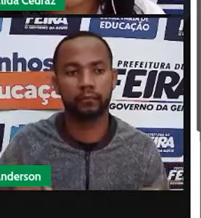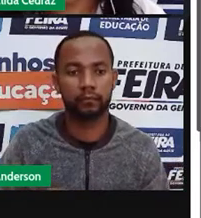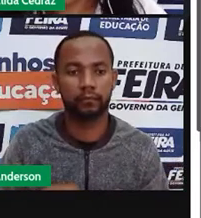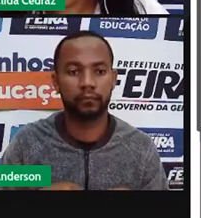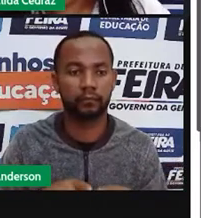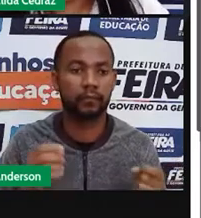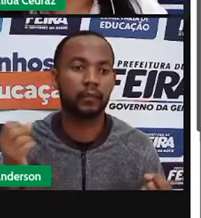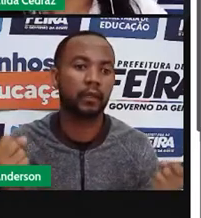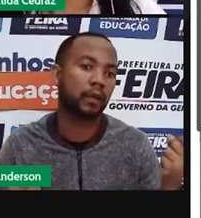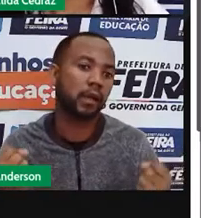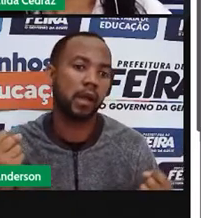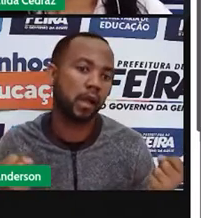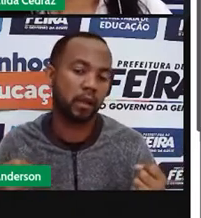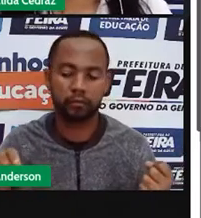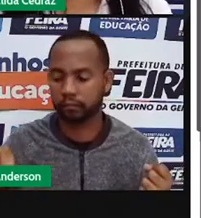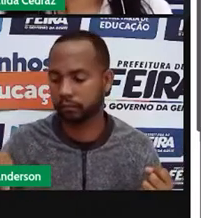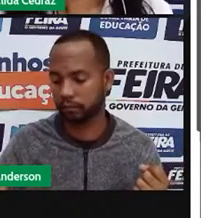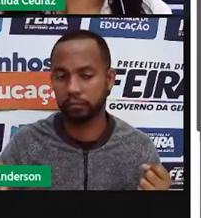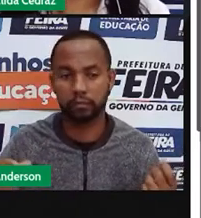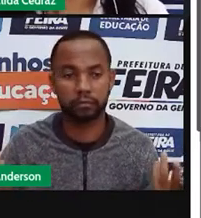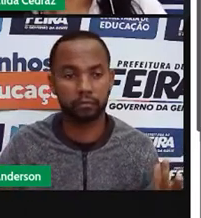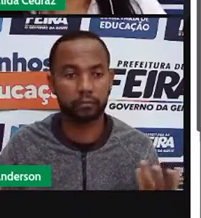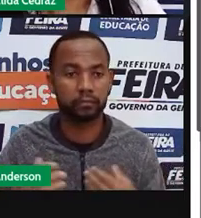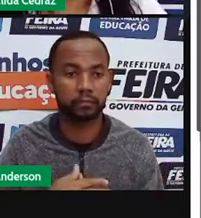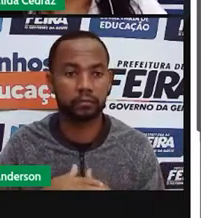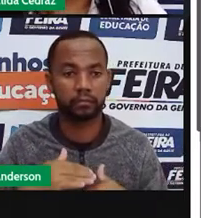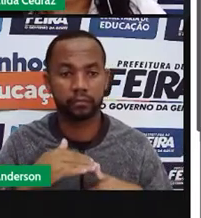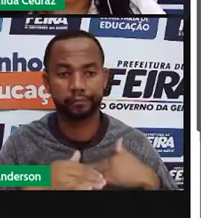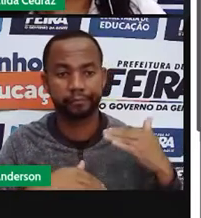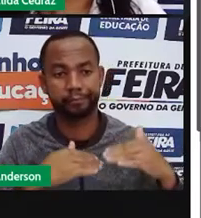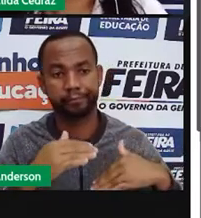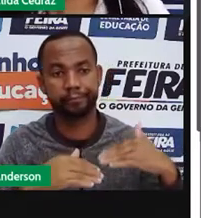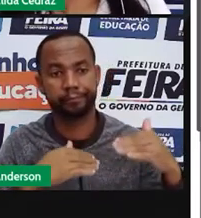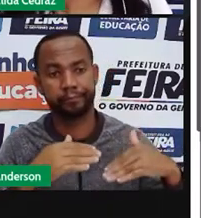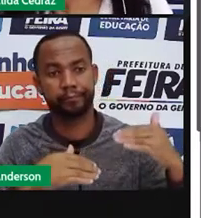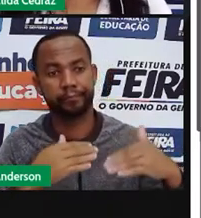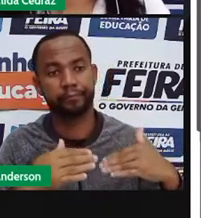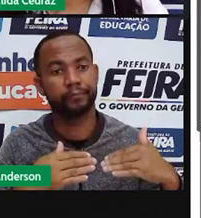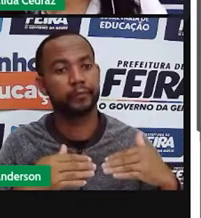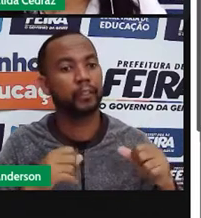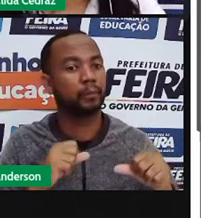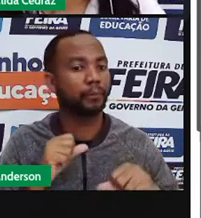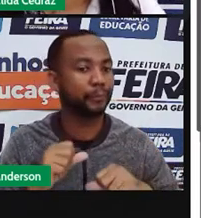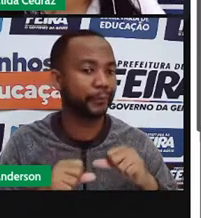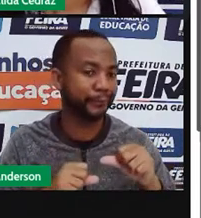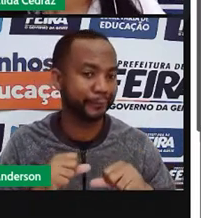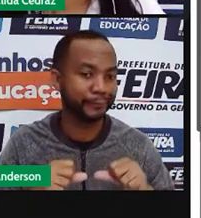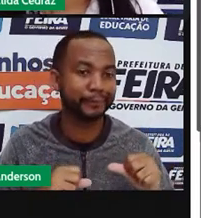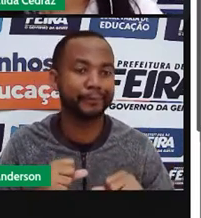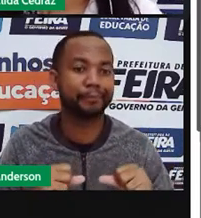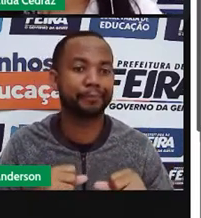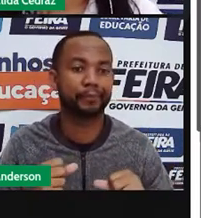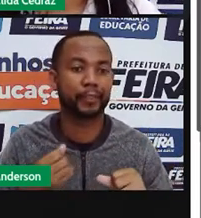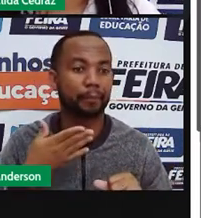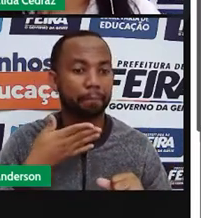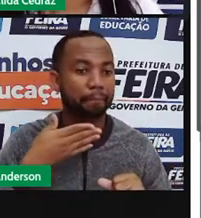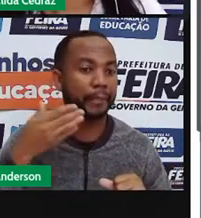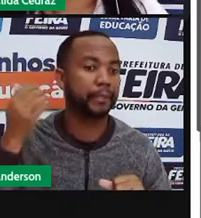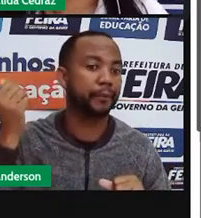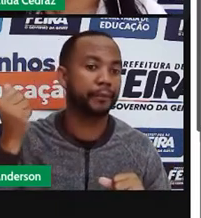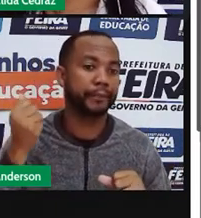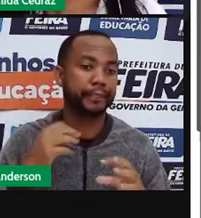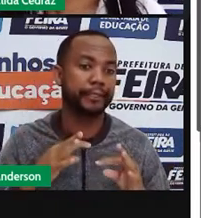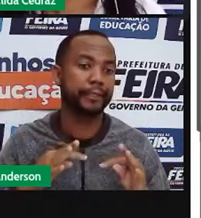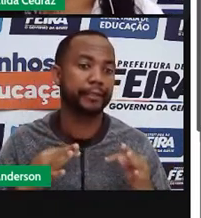carros. Então, com o passar do tempo, houve a necessidade de melhoria